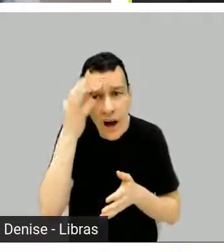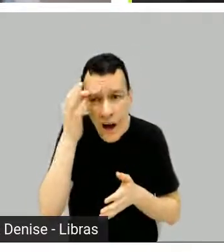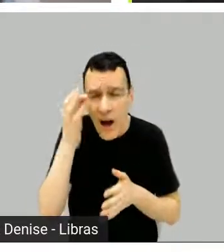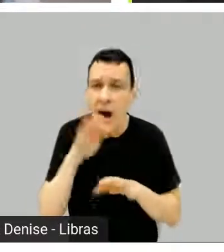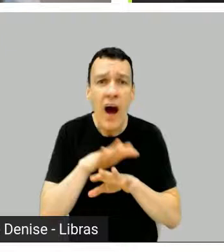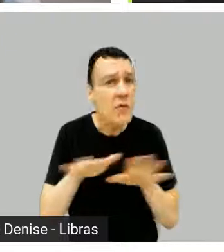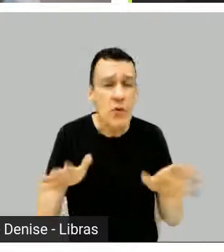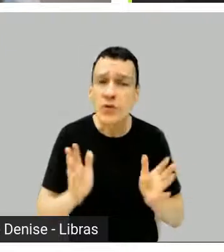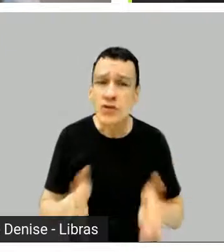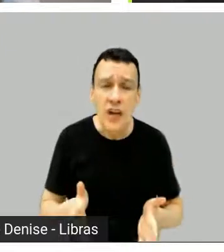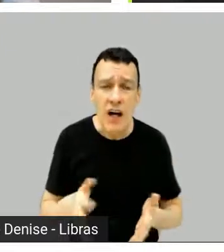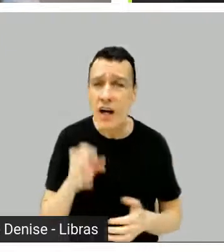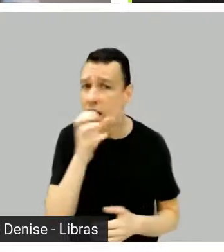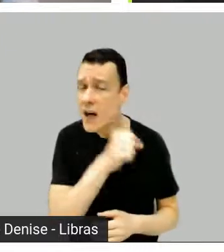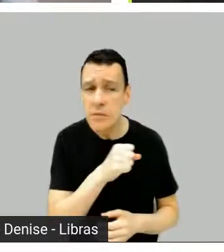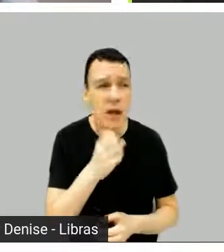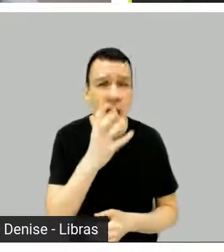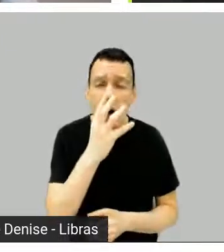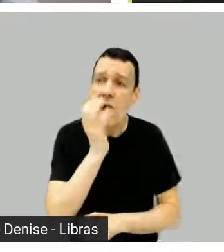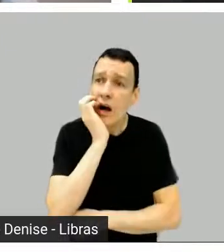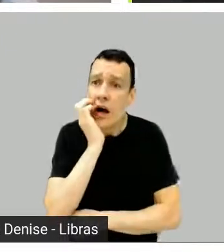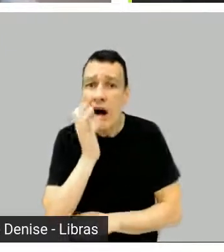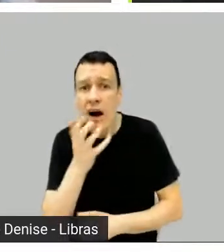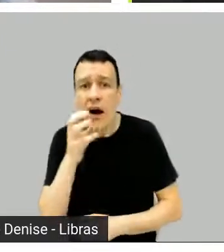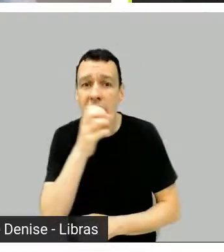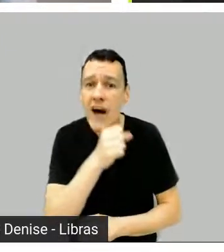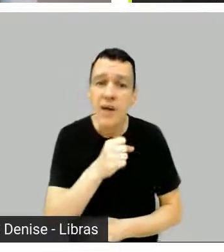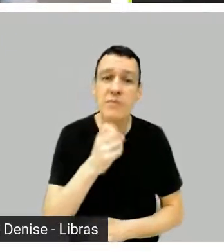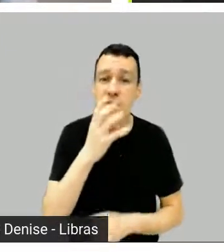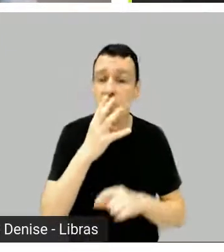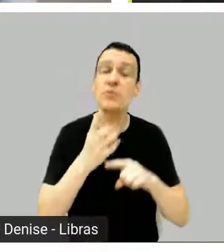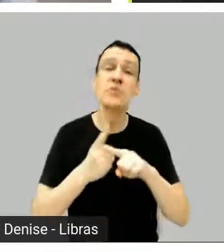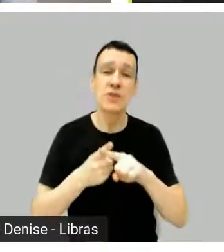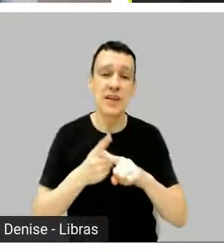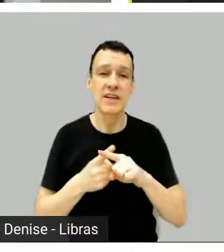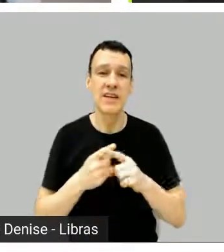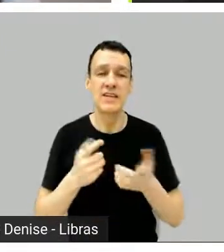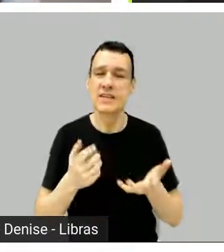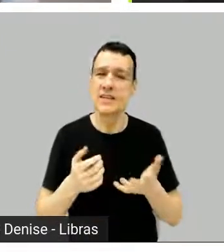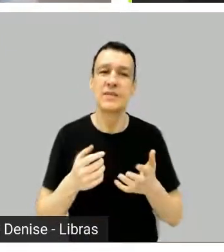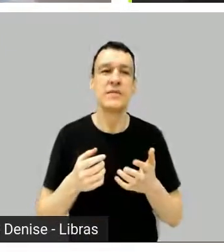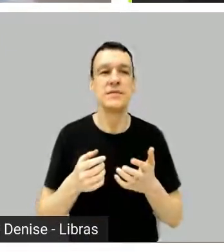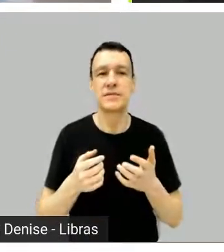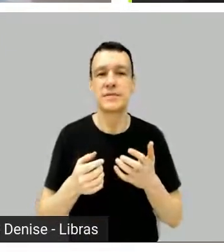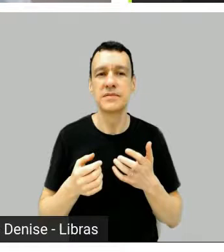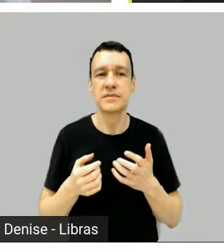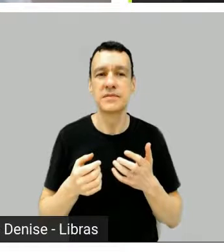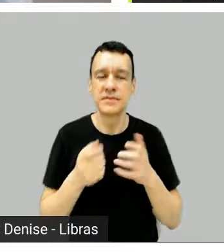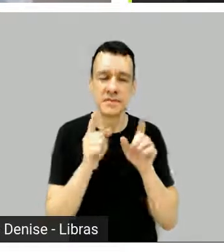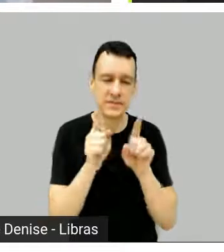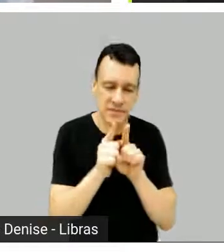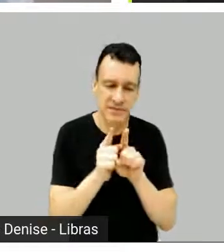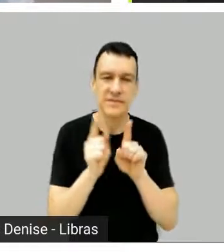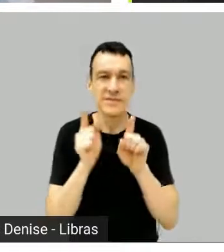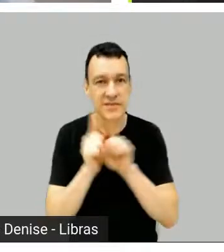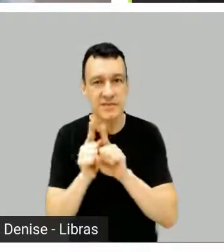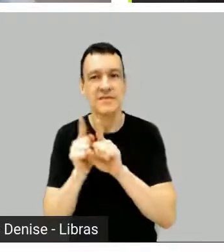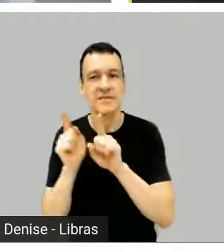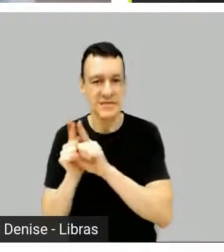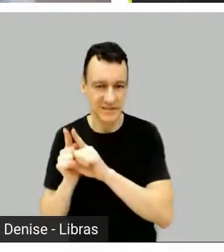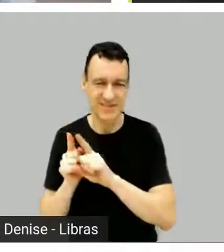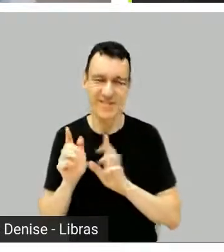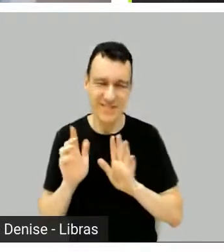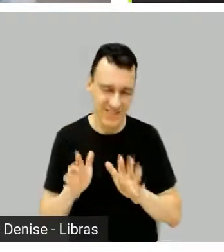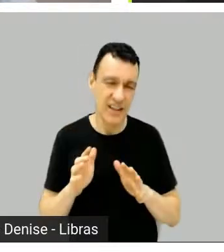tem uma coisa da teledramaturgia muitas vezes ser meio lenta, porque as sei lá, de 200 episódios, não sei o que,